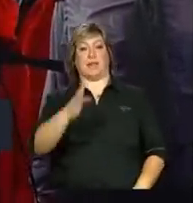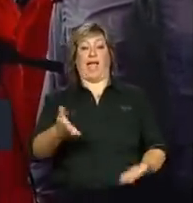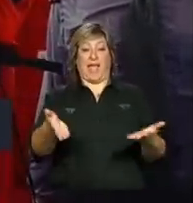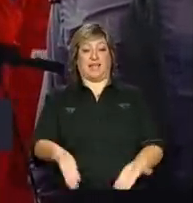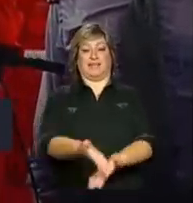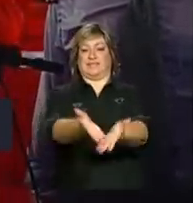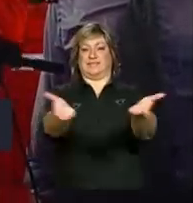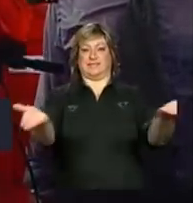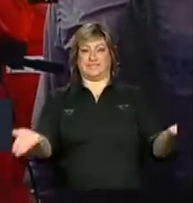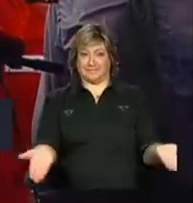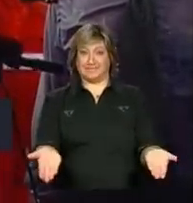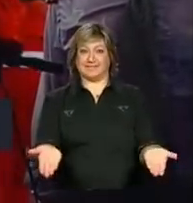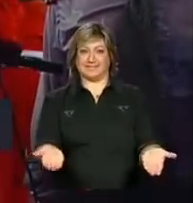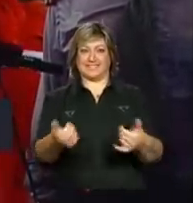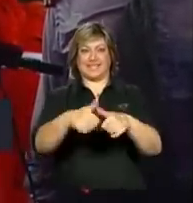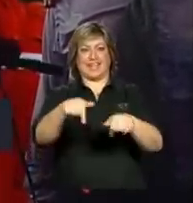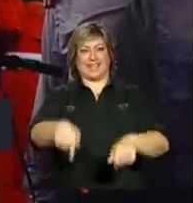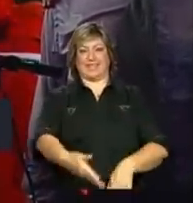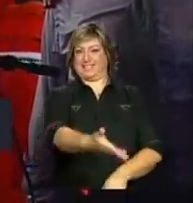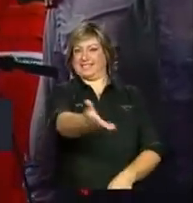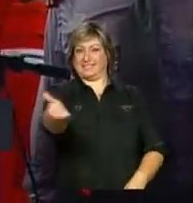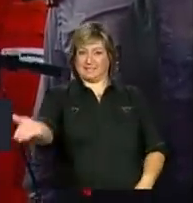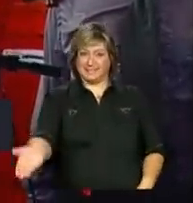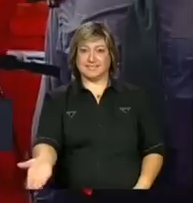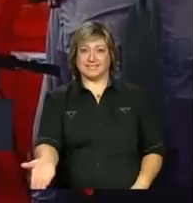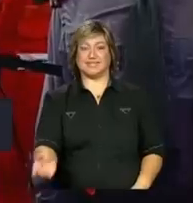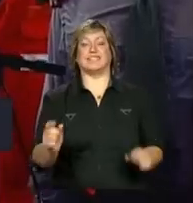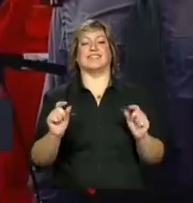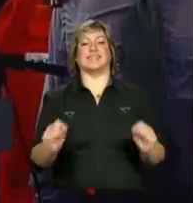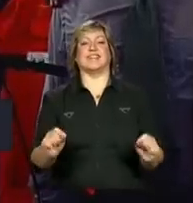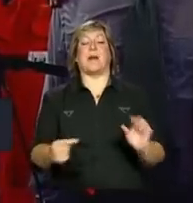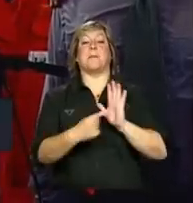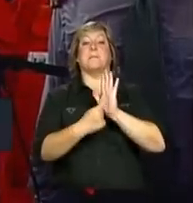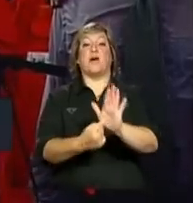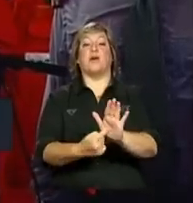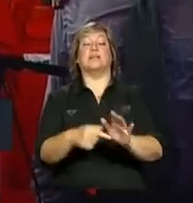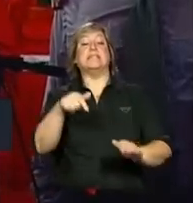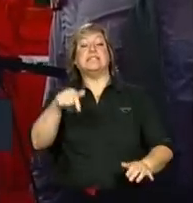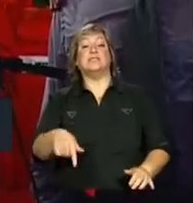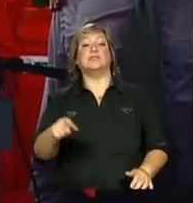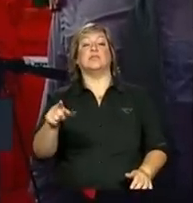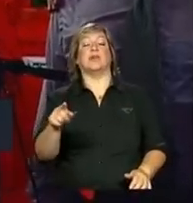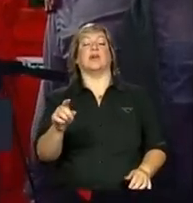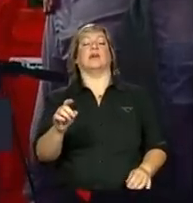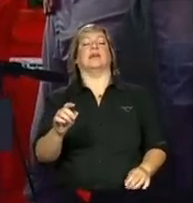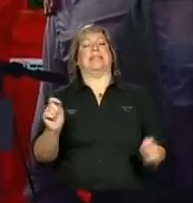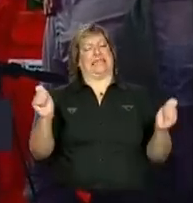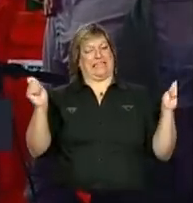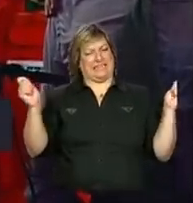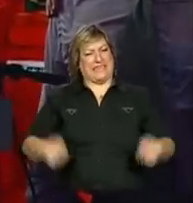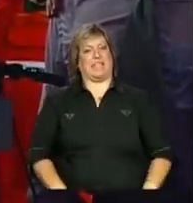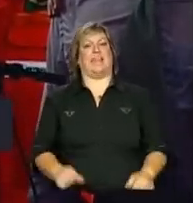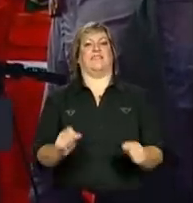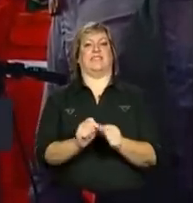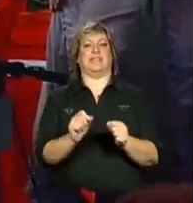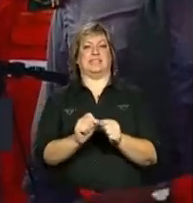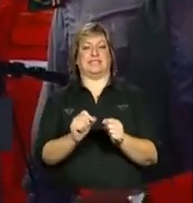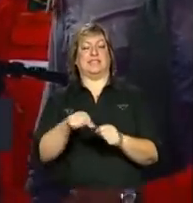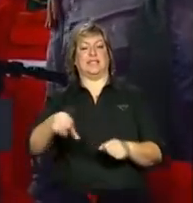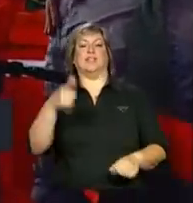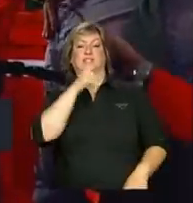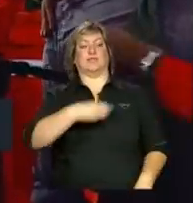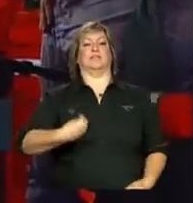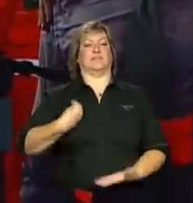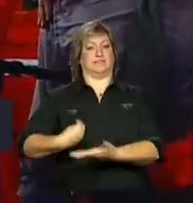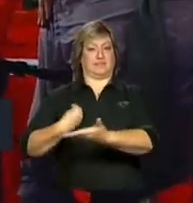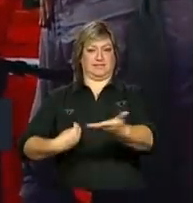estão vocês, que demonstram que isso não só é possível, mas que isso aconteceu